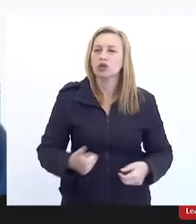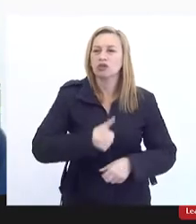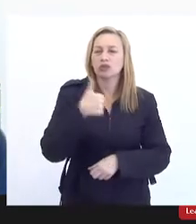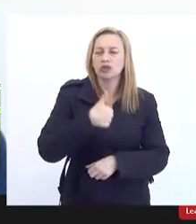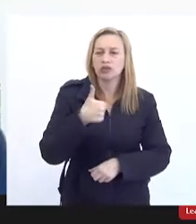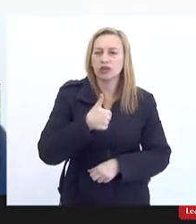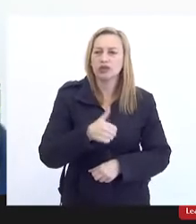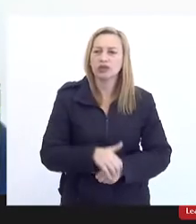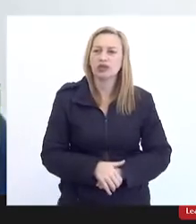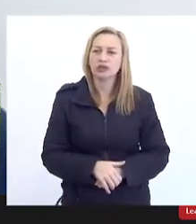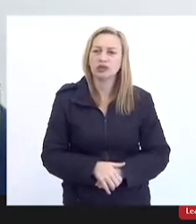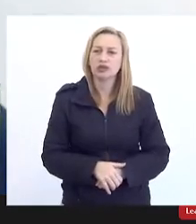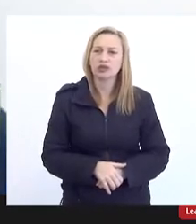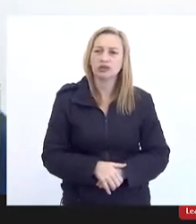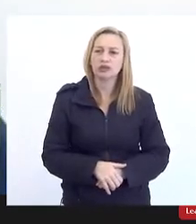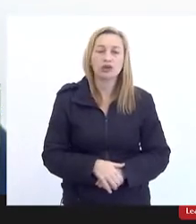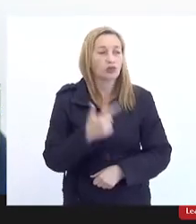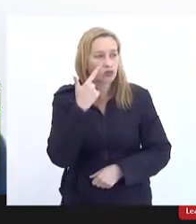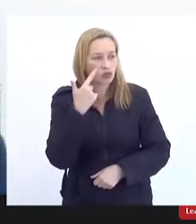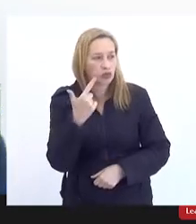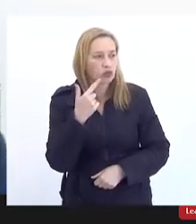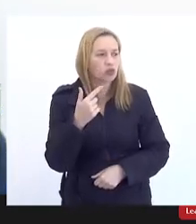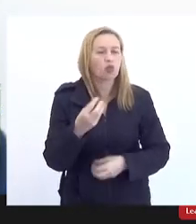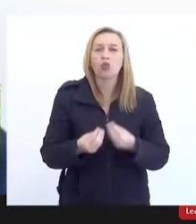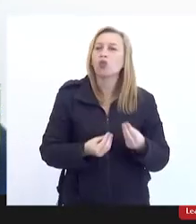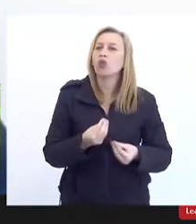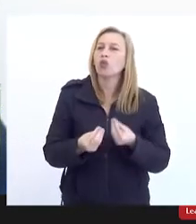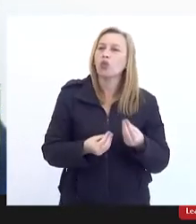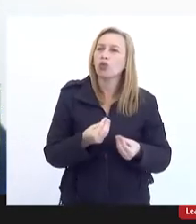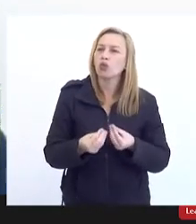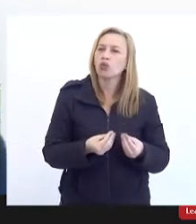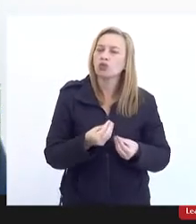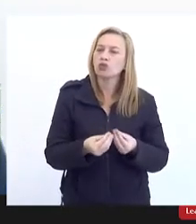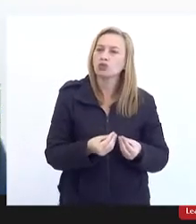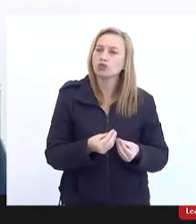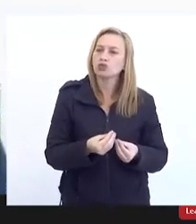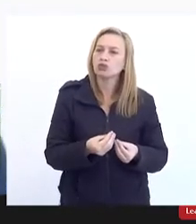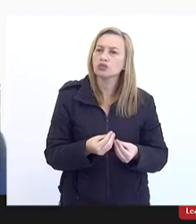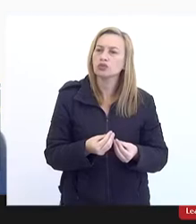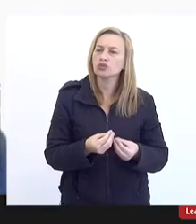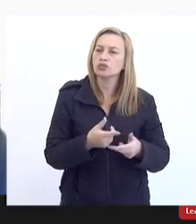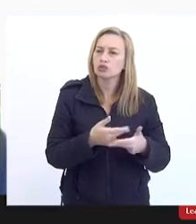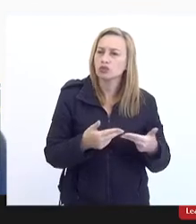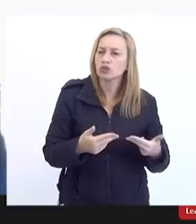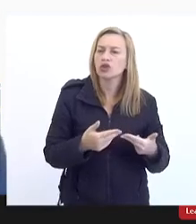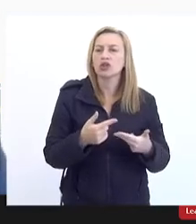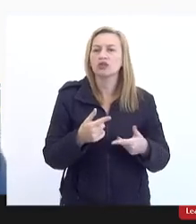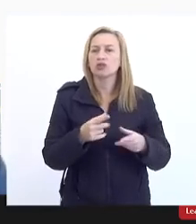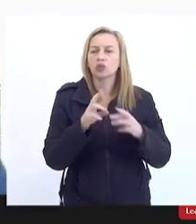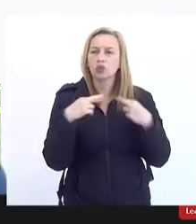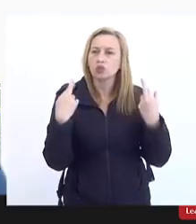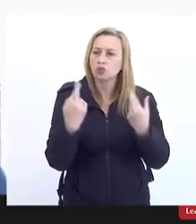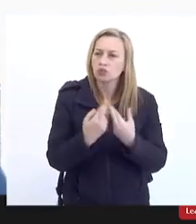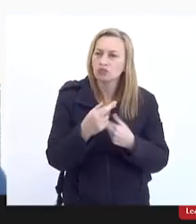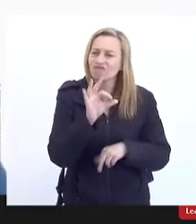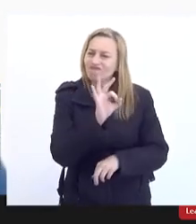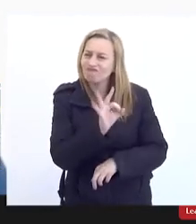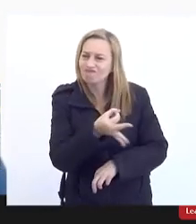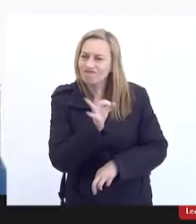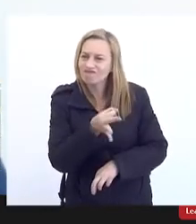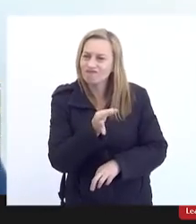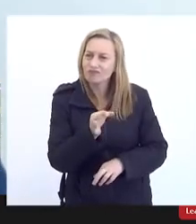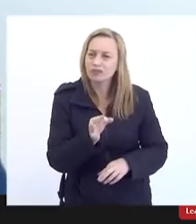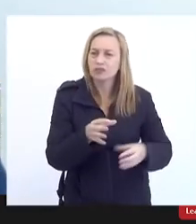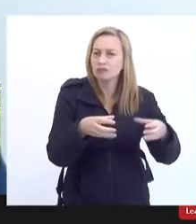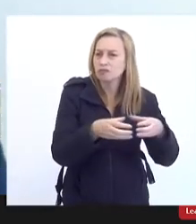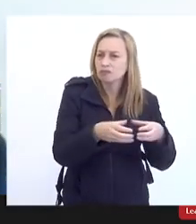concessão vimos como isso tem seus equipos levamos tivemos uma reunião específica com a equipe do BNDES